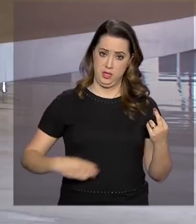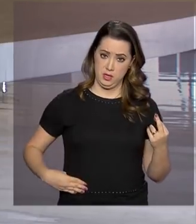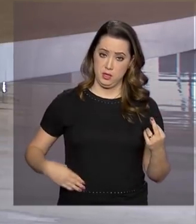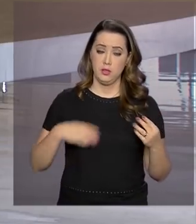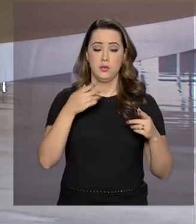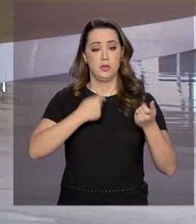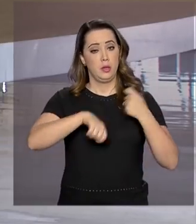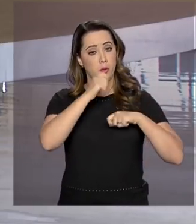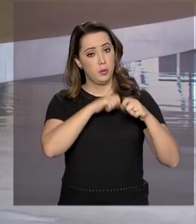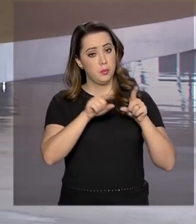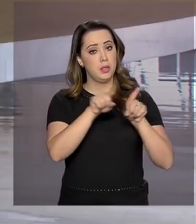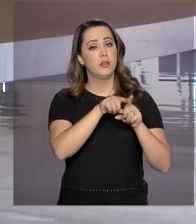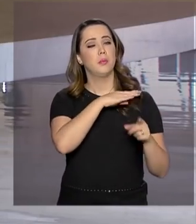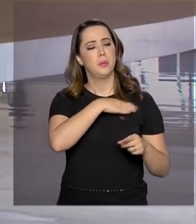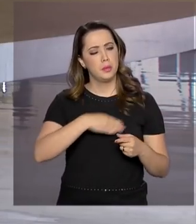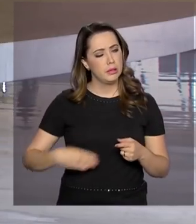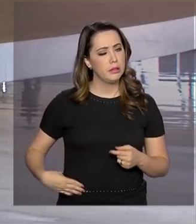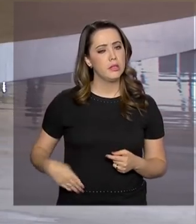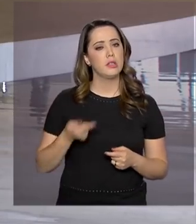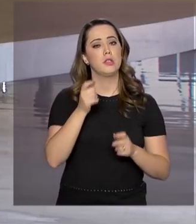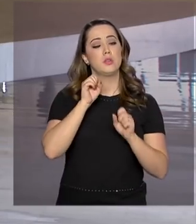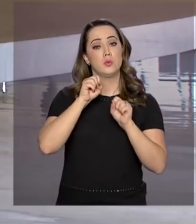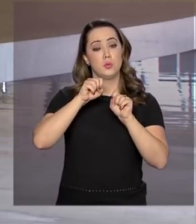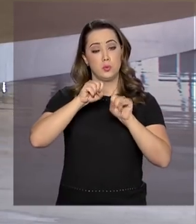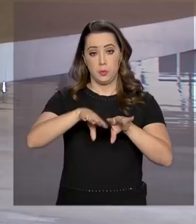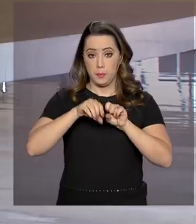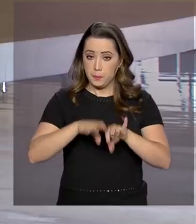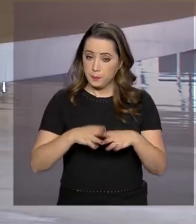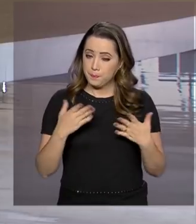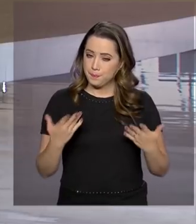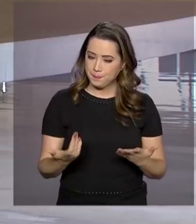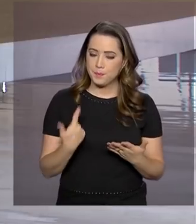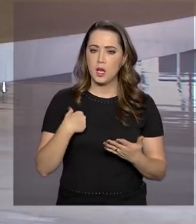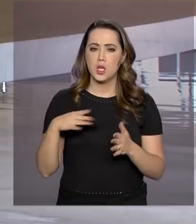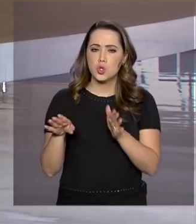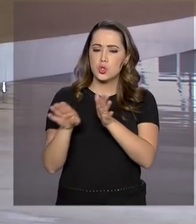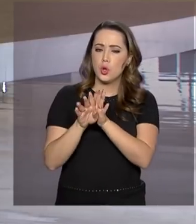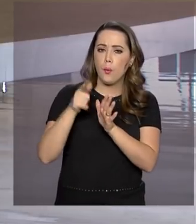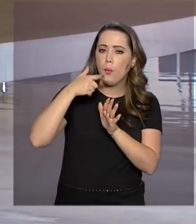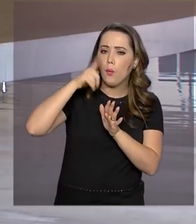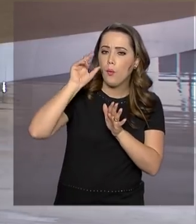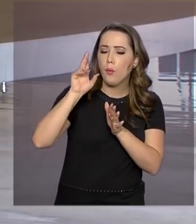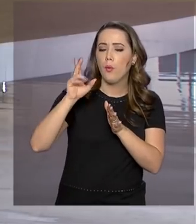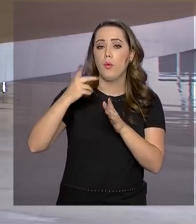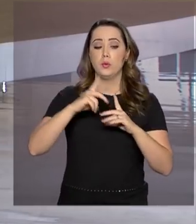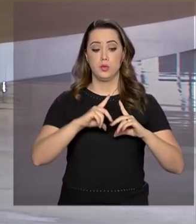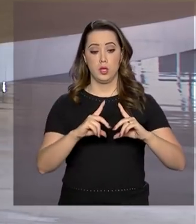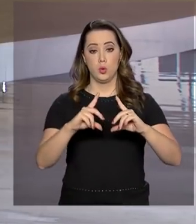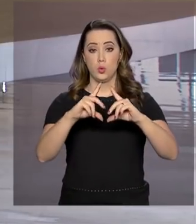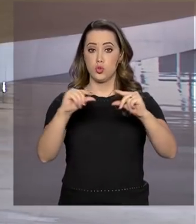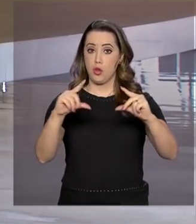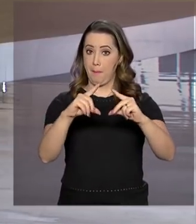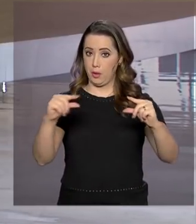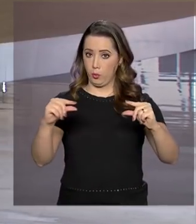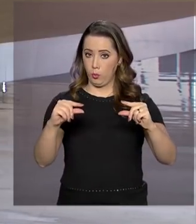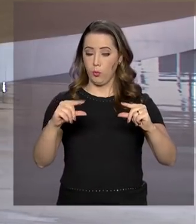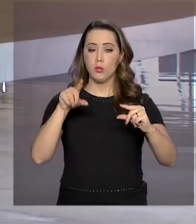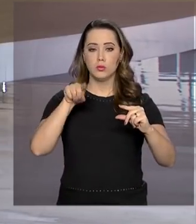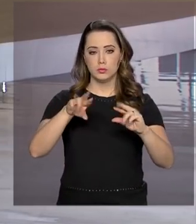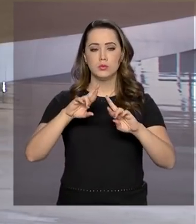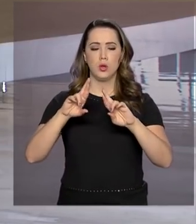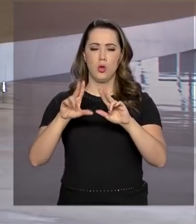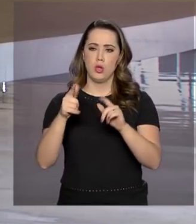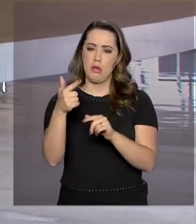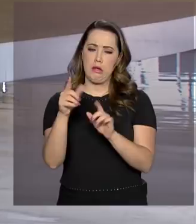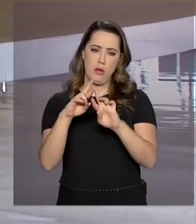da Educação. O presidente chegou ontem de Osaka, no Japão, onde participou do encontro do G20, grupo que reúne as maiores economias do